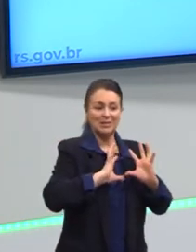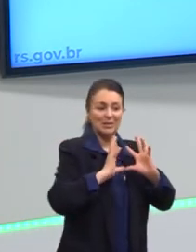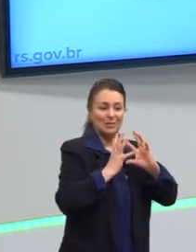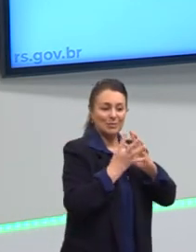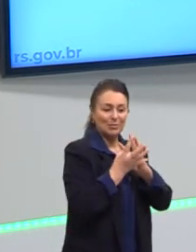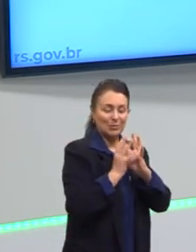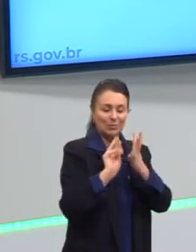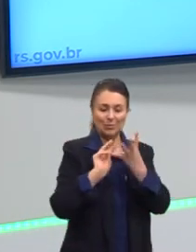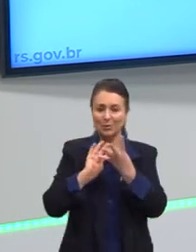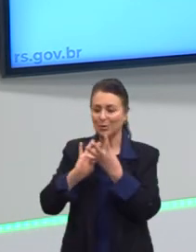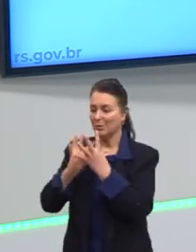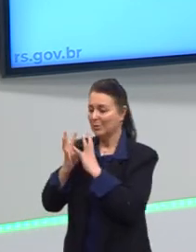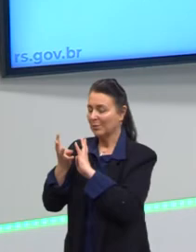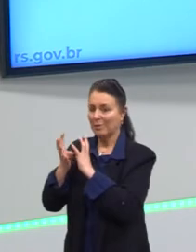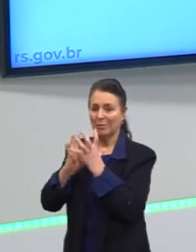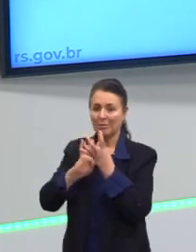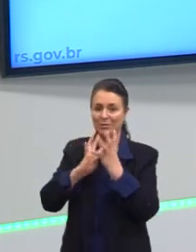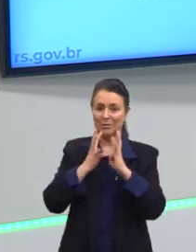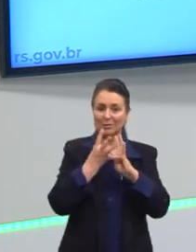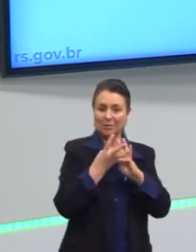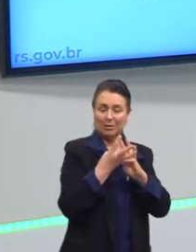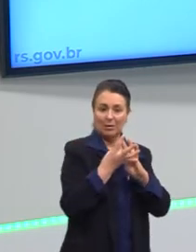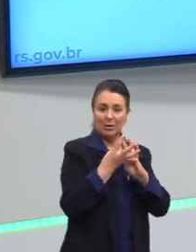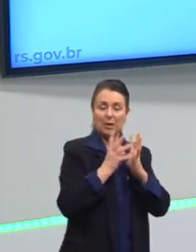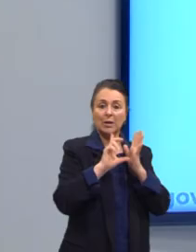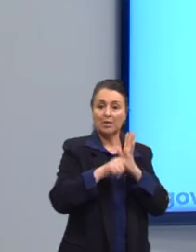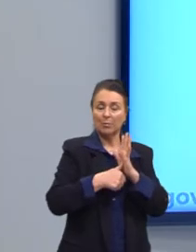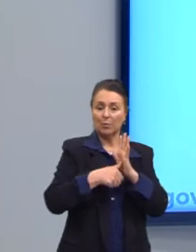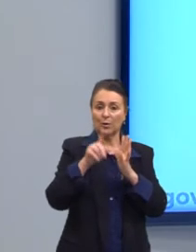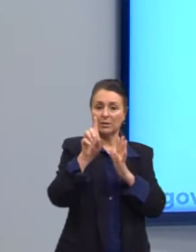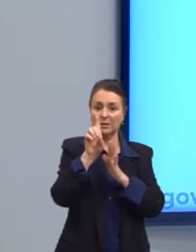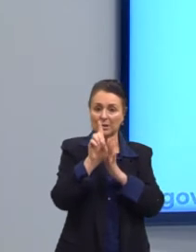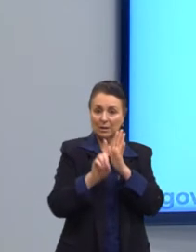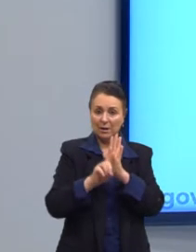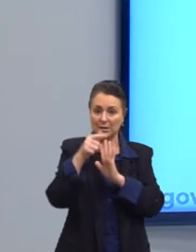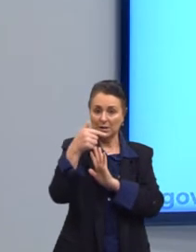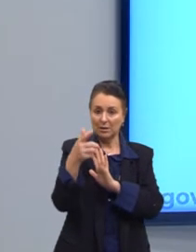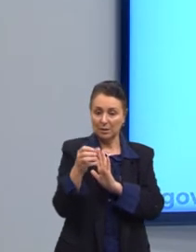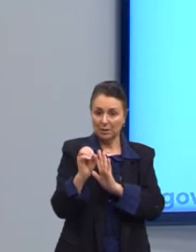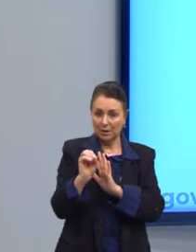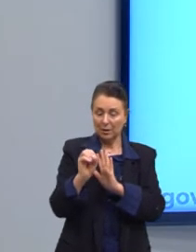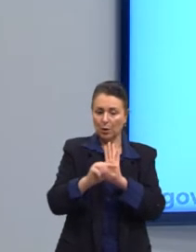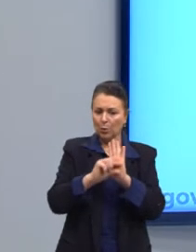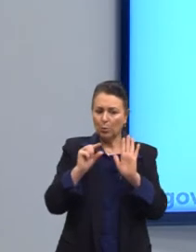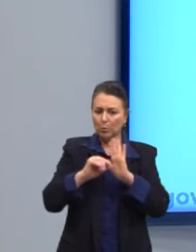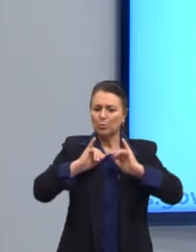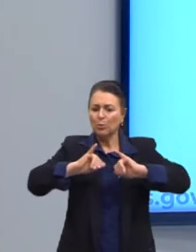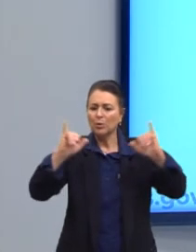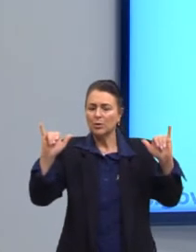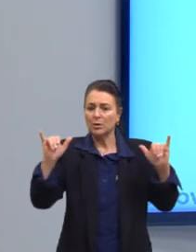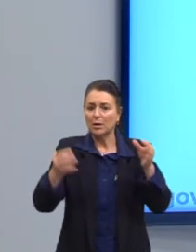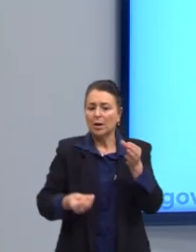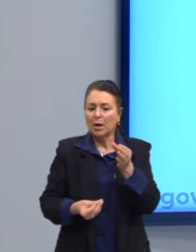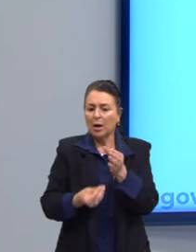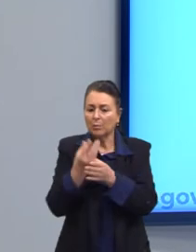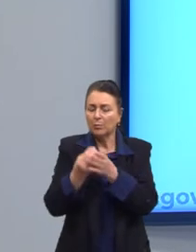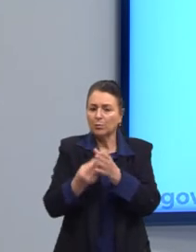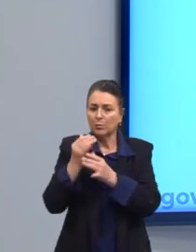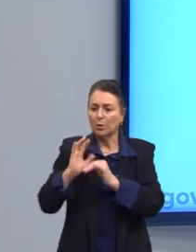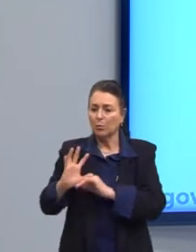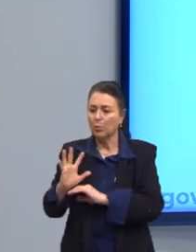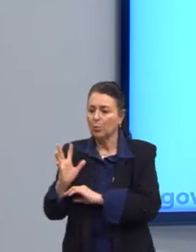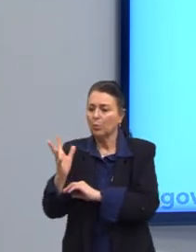partir da década de 70, o autor faz essa denúncia de que a produção e o consumo também